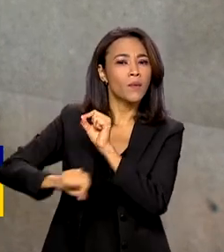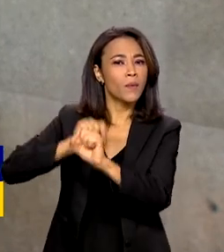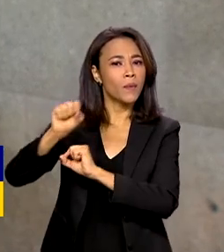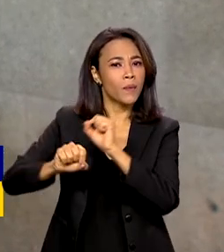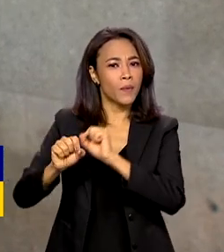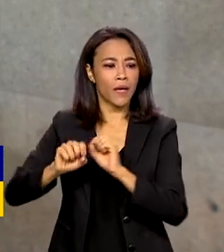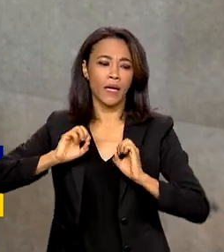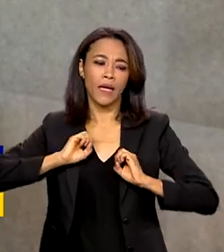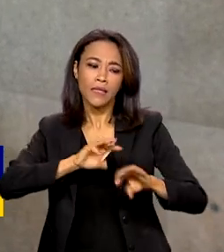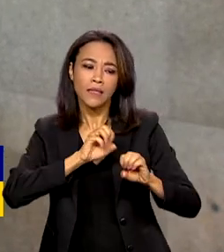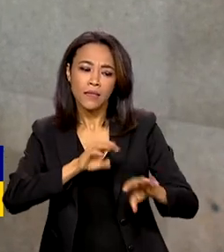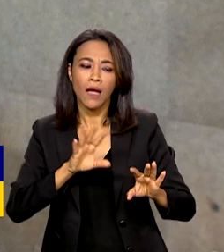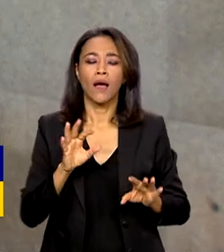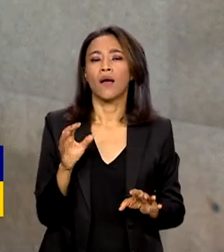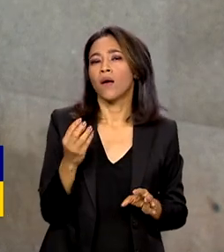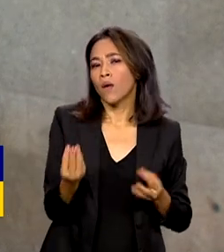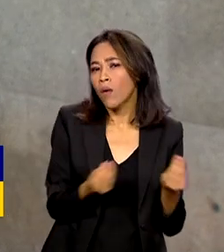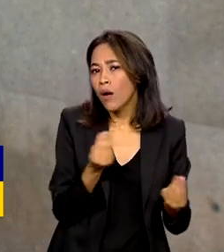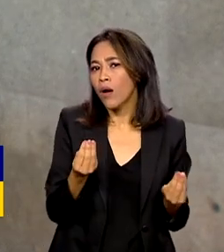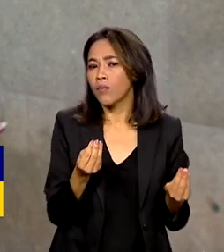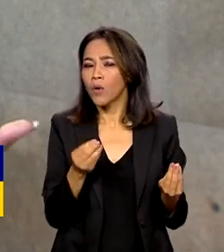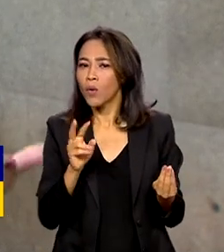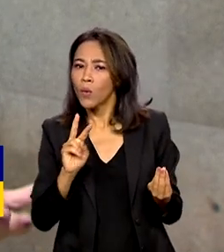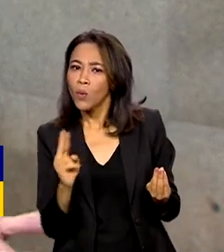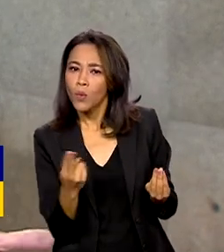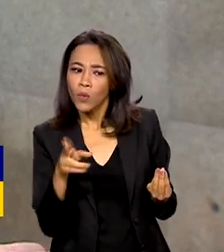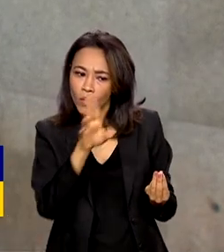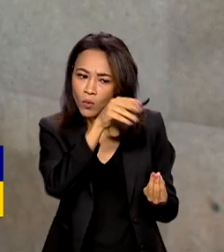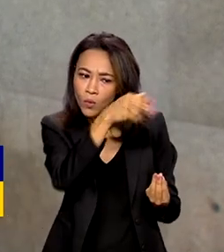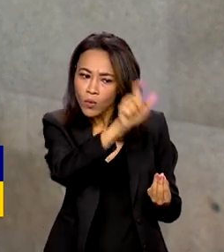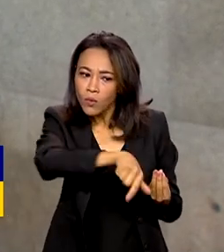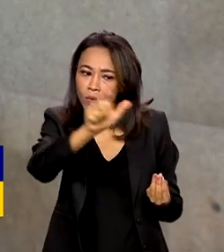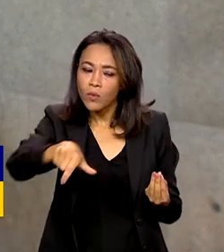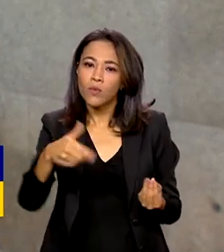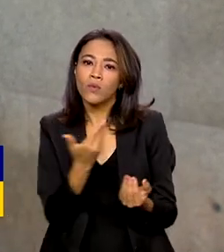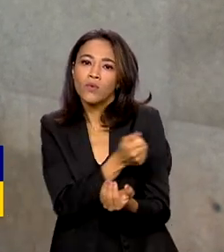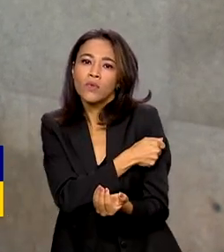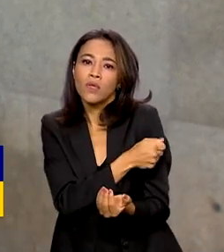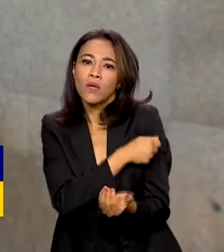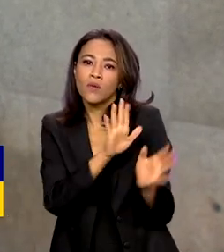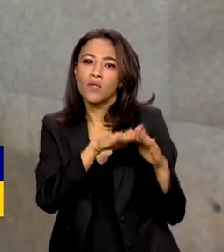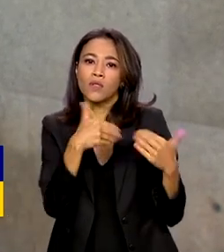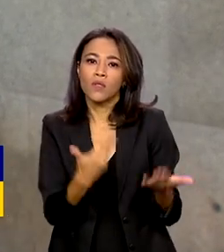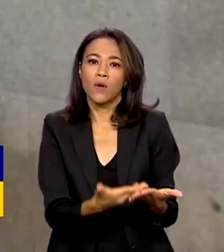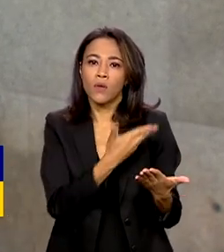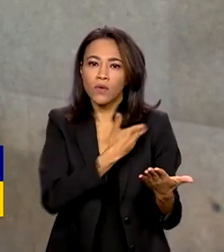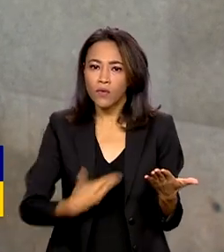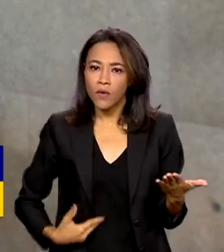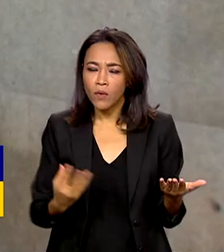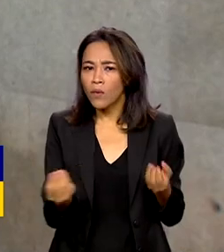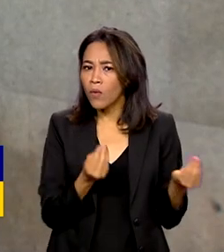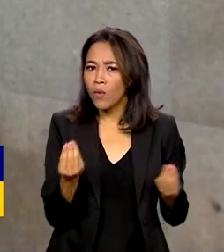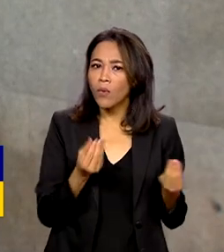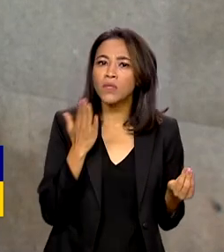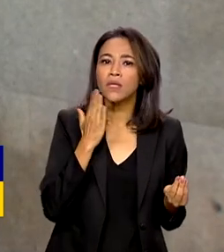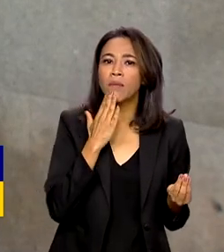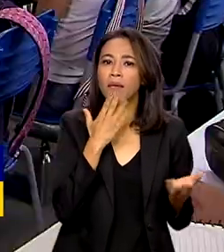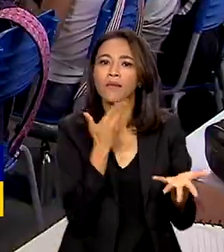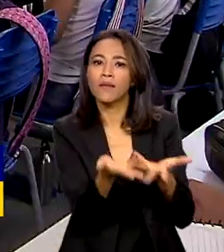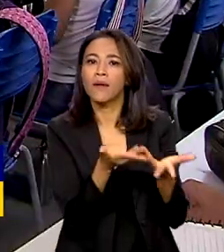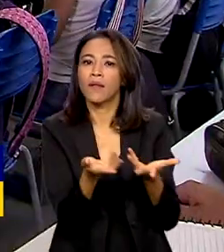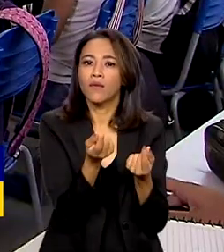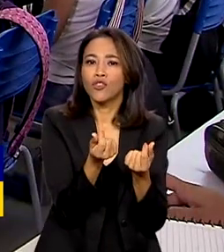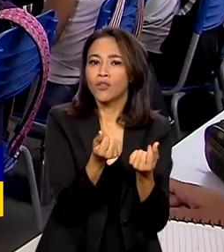Aprender Valor, que tem o objetivo de ensinar aos estudantes de escolas públicas a melhor forma de lidar com as finanças.